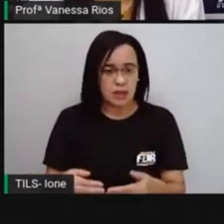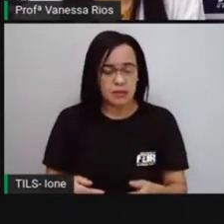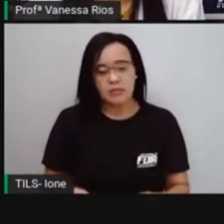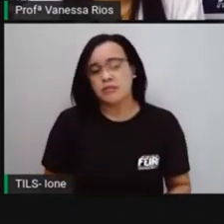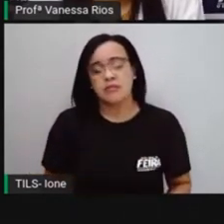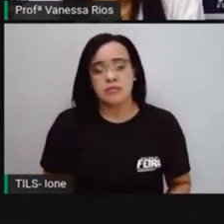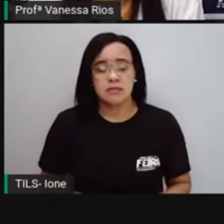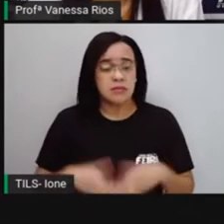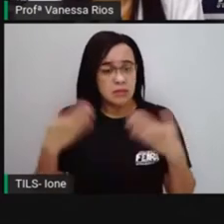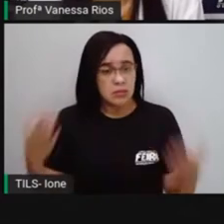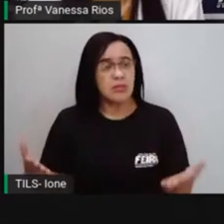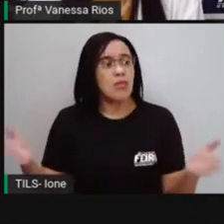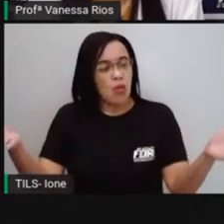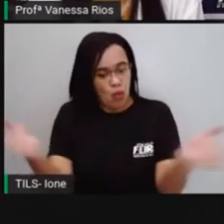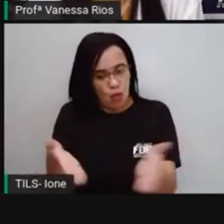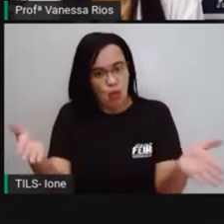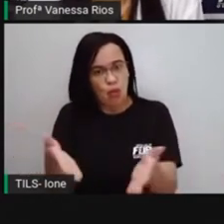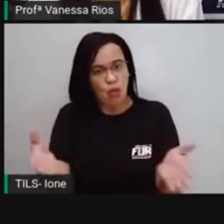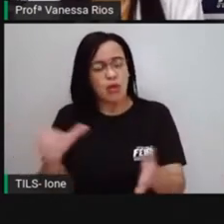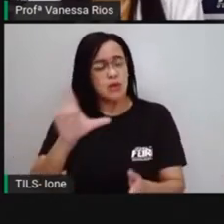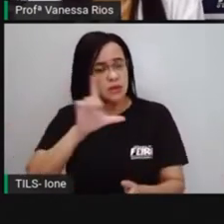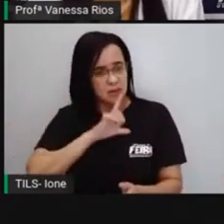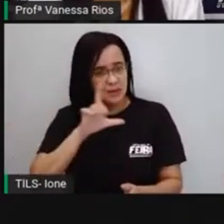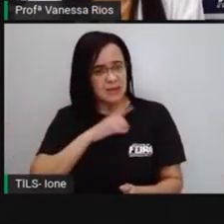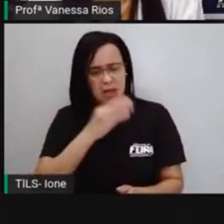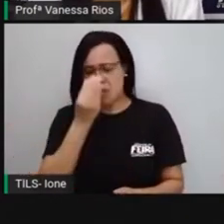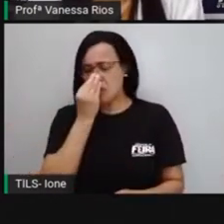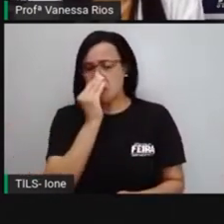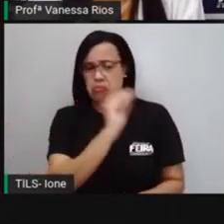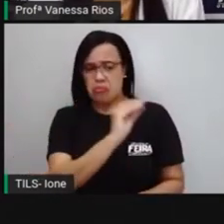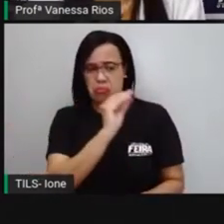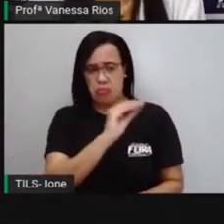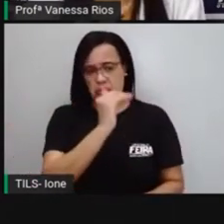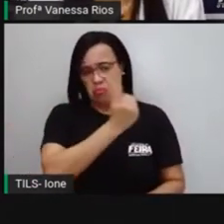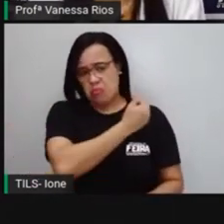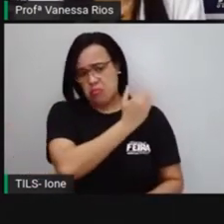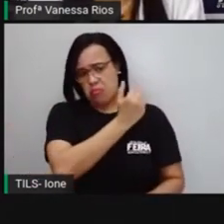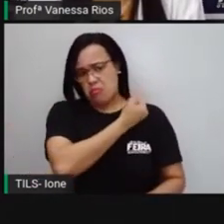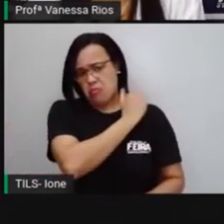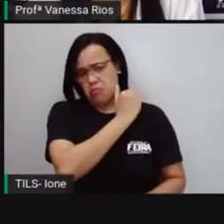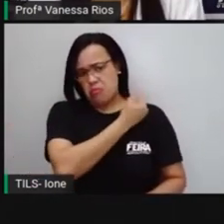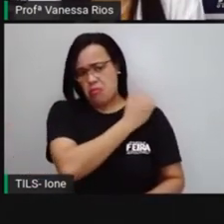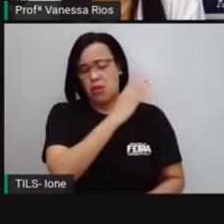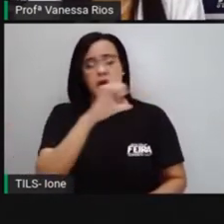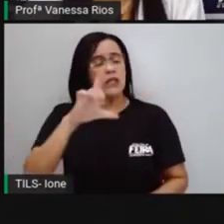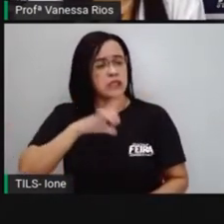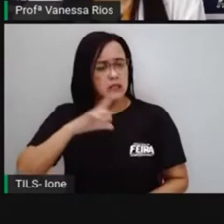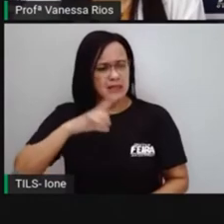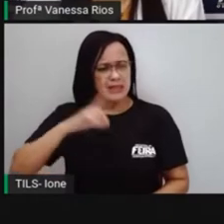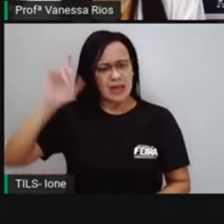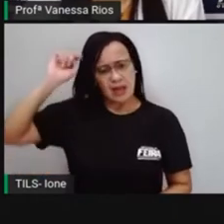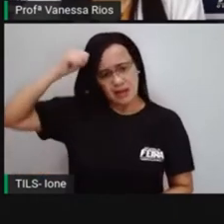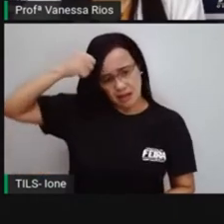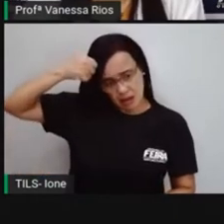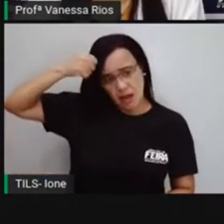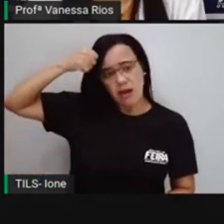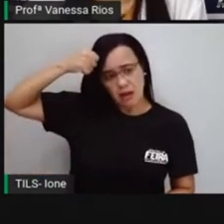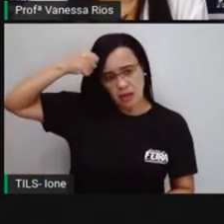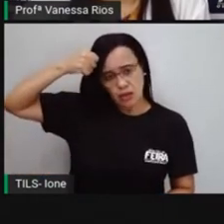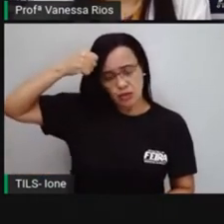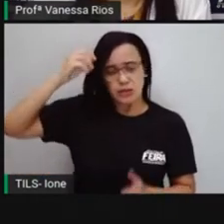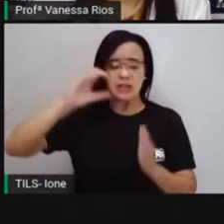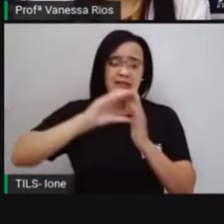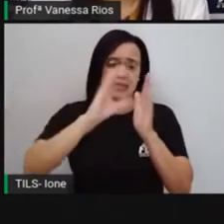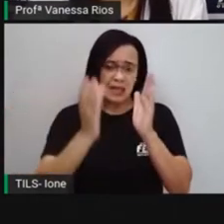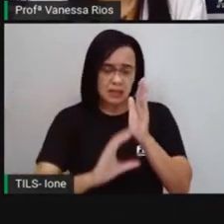existe o preconceito os negros, né? Os pretos aí que descendem aí das características